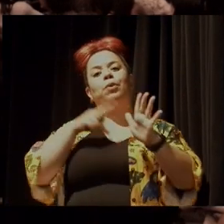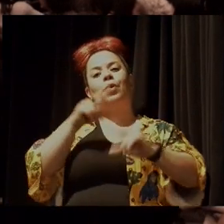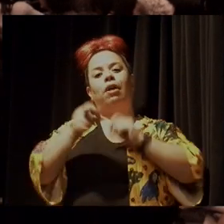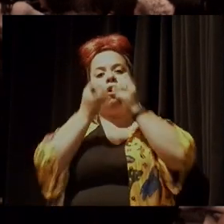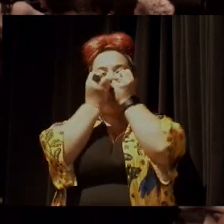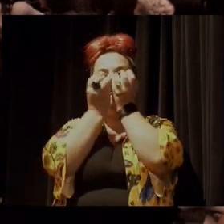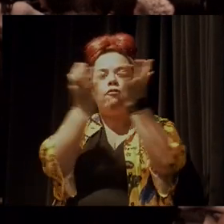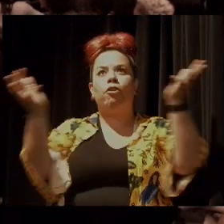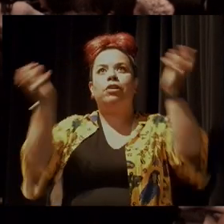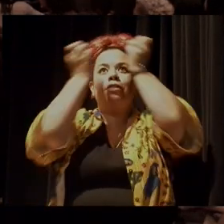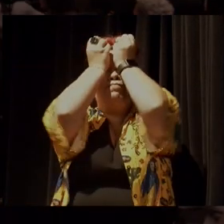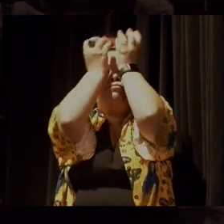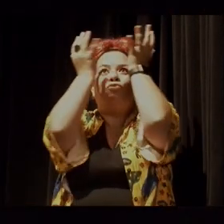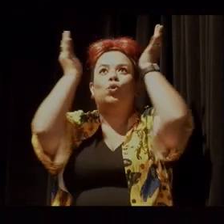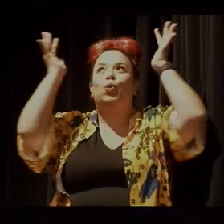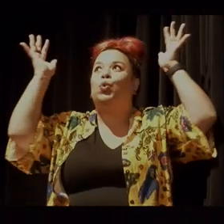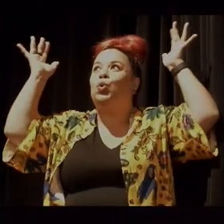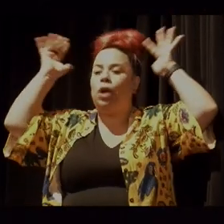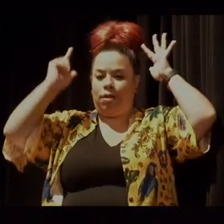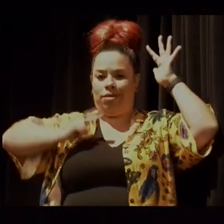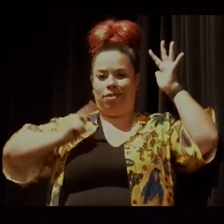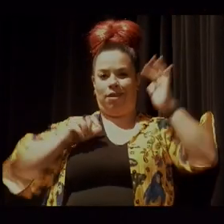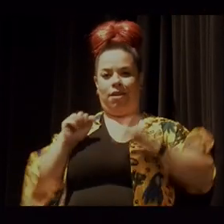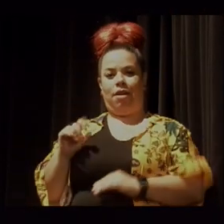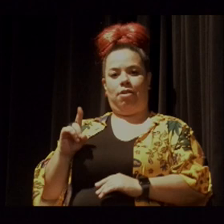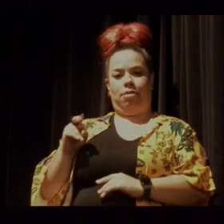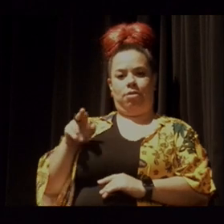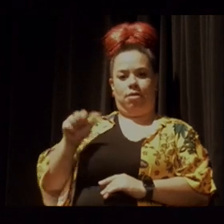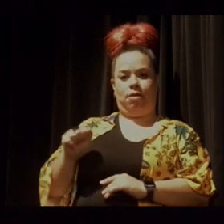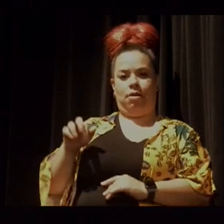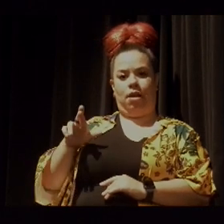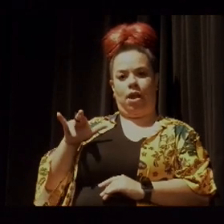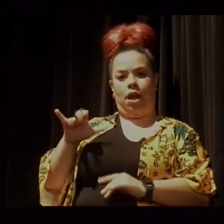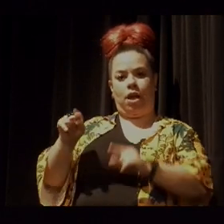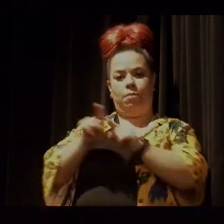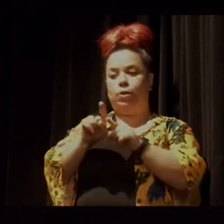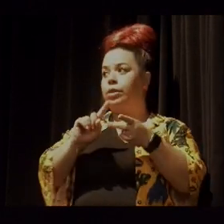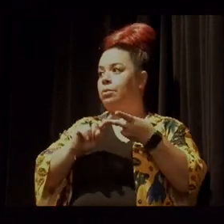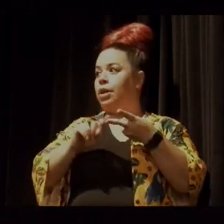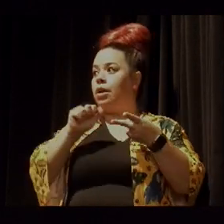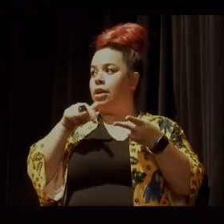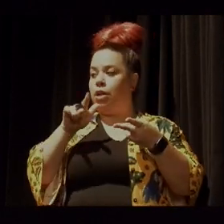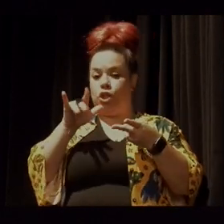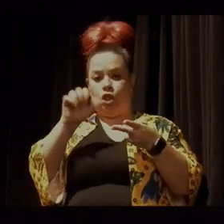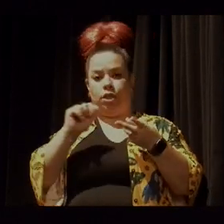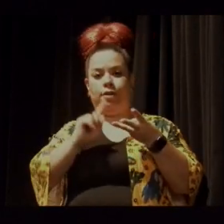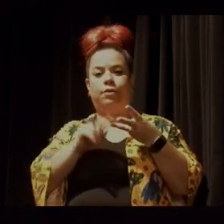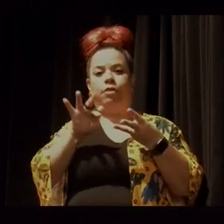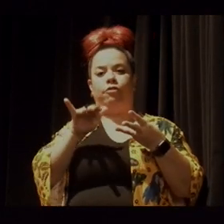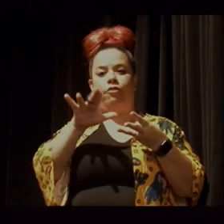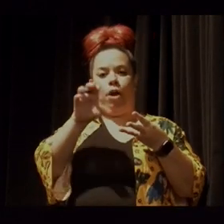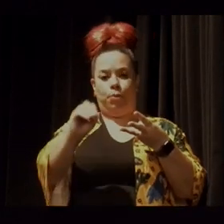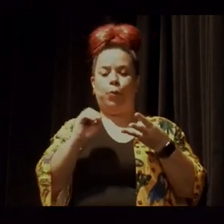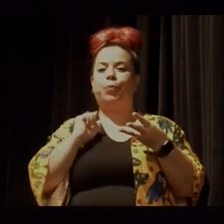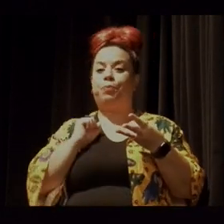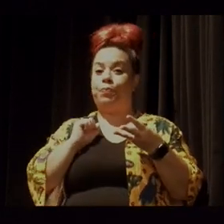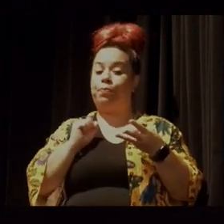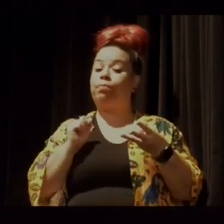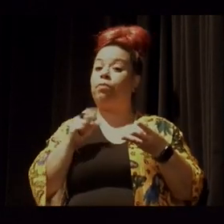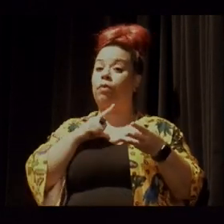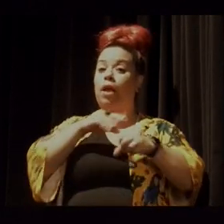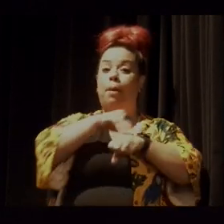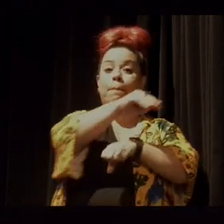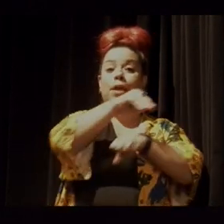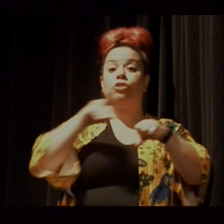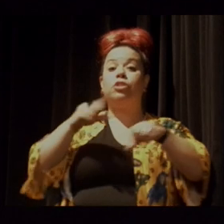o Pensamento, com Adriana Ramos, Angela Mendes e Fábio Feldman. A mediação